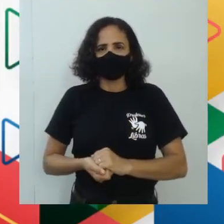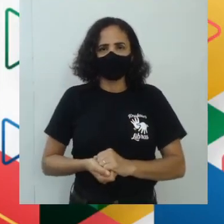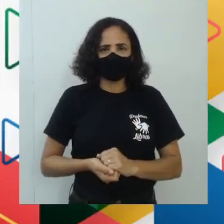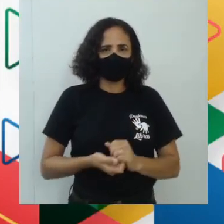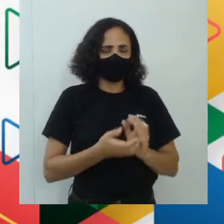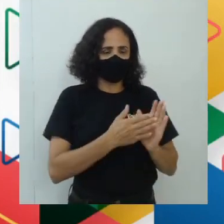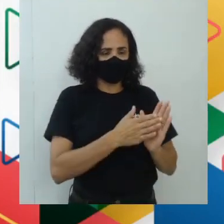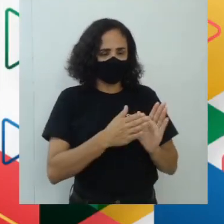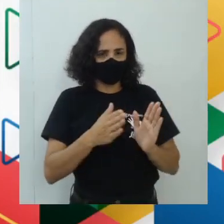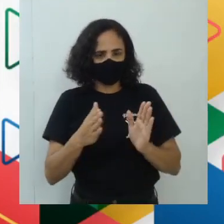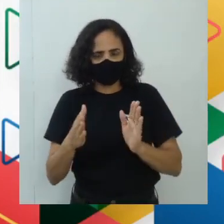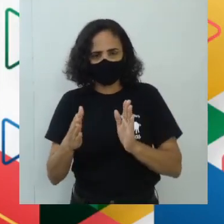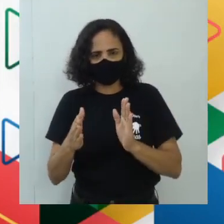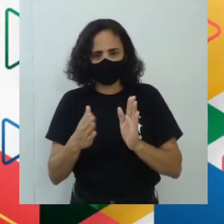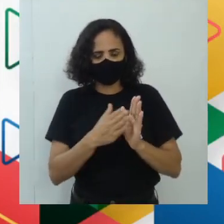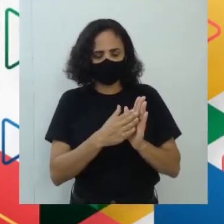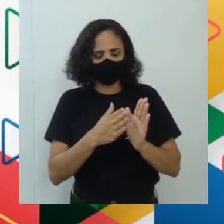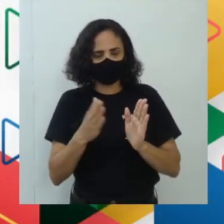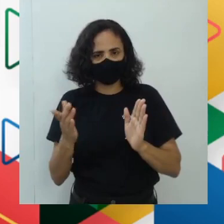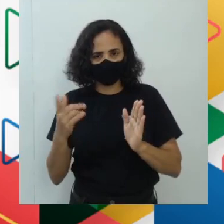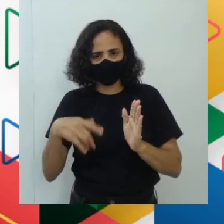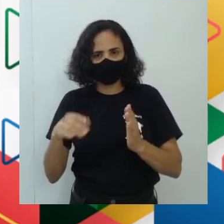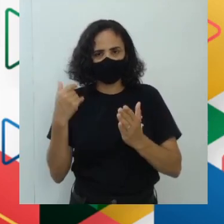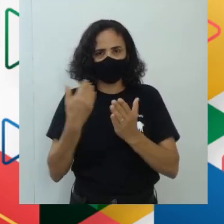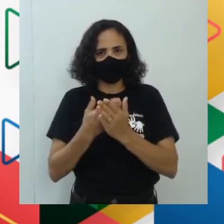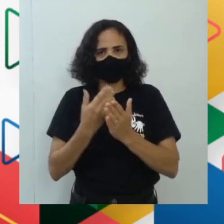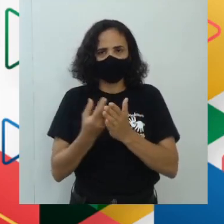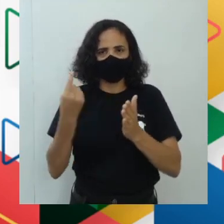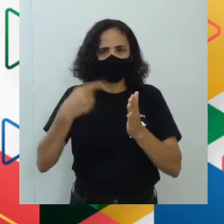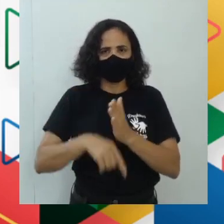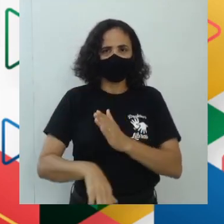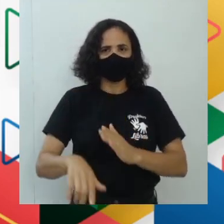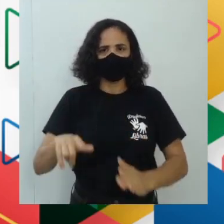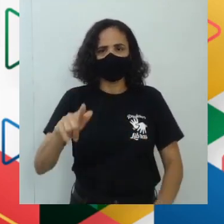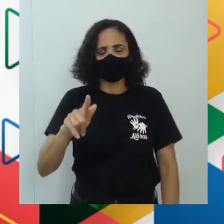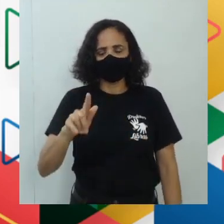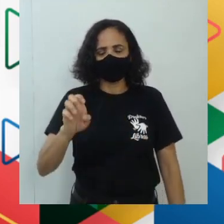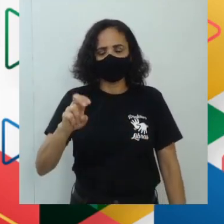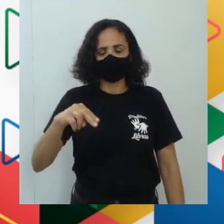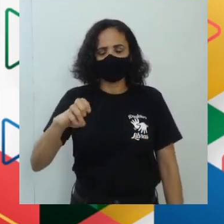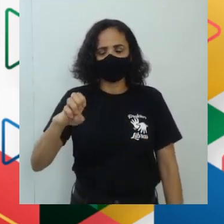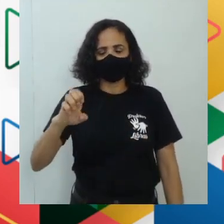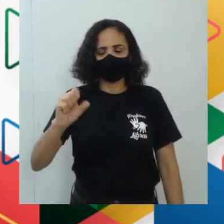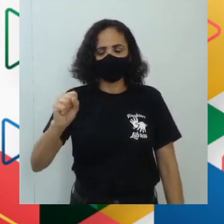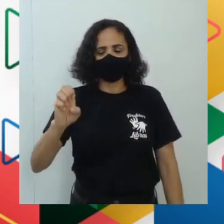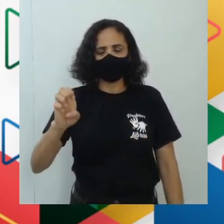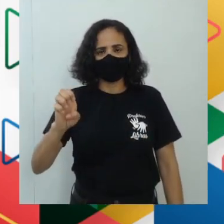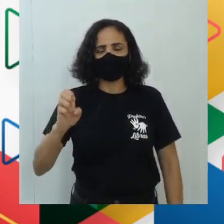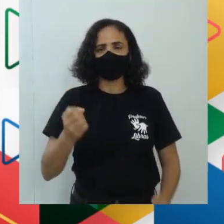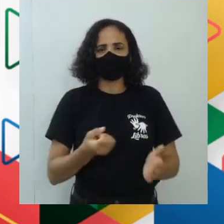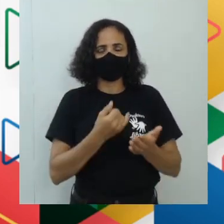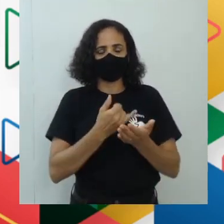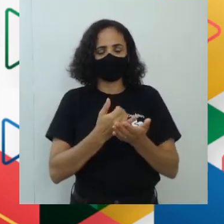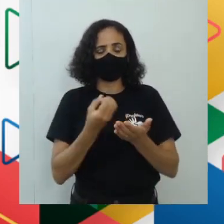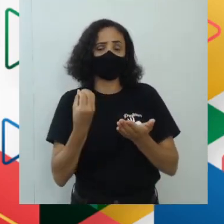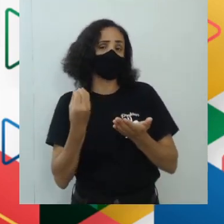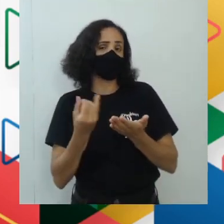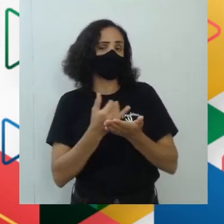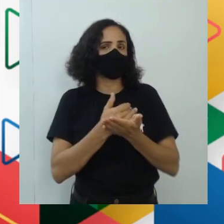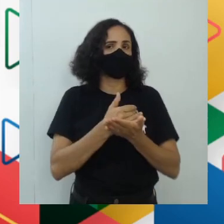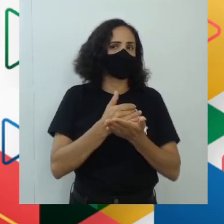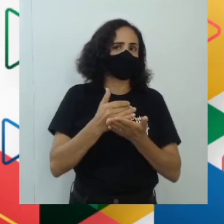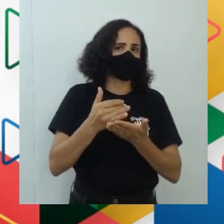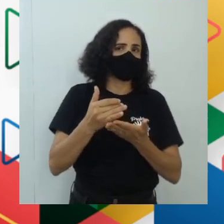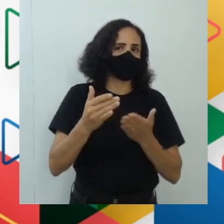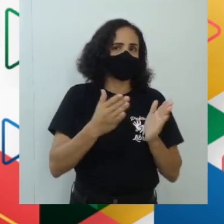Gênesis em grego ou Gênesis em grego como se lê na palavra grega é a Gênesis ou